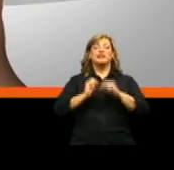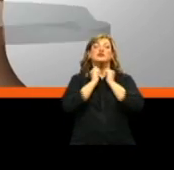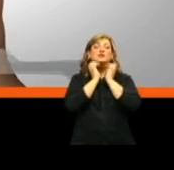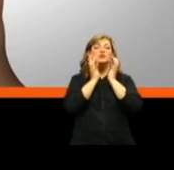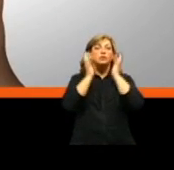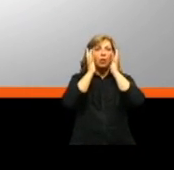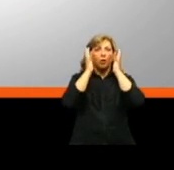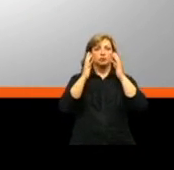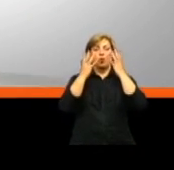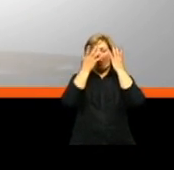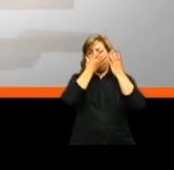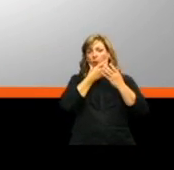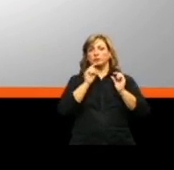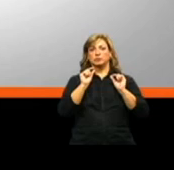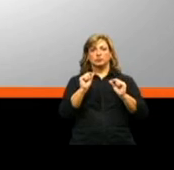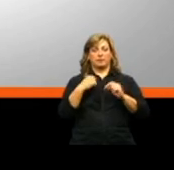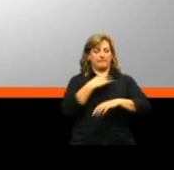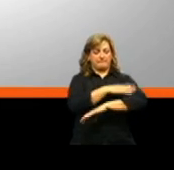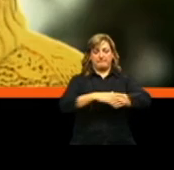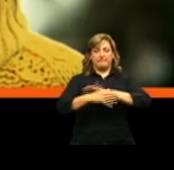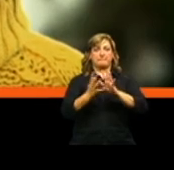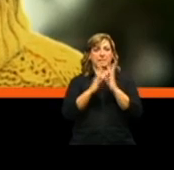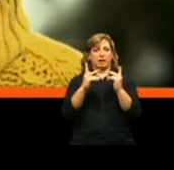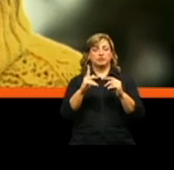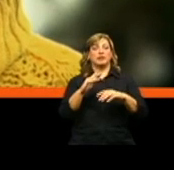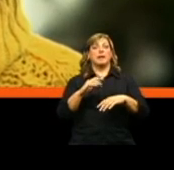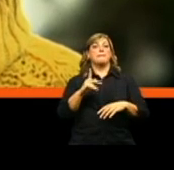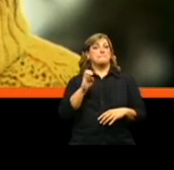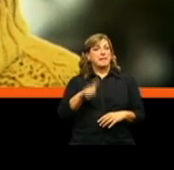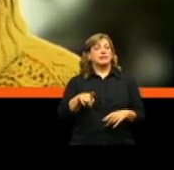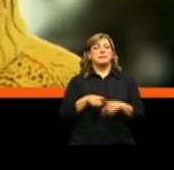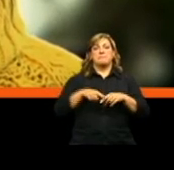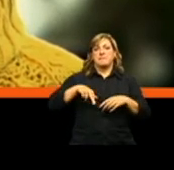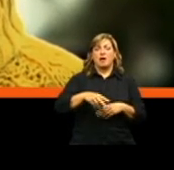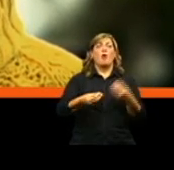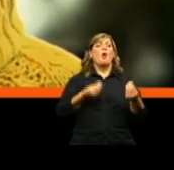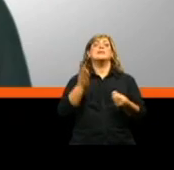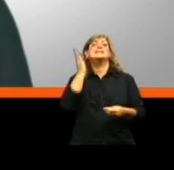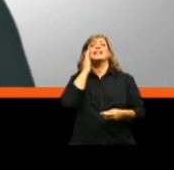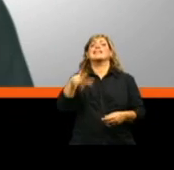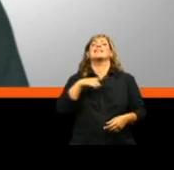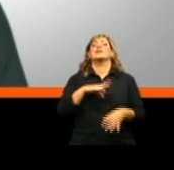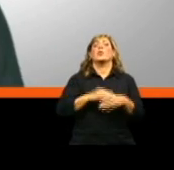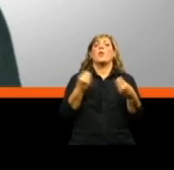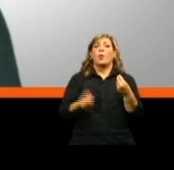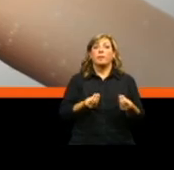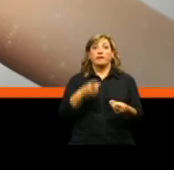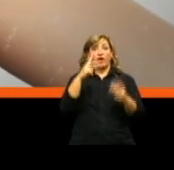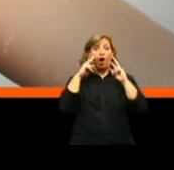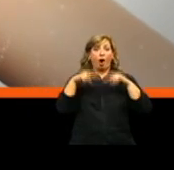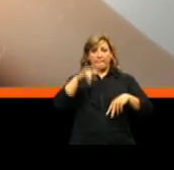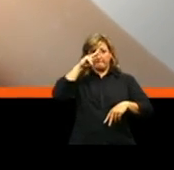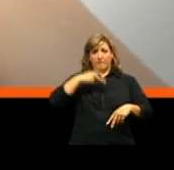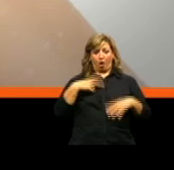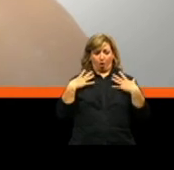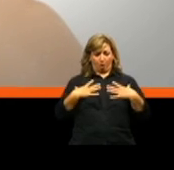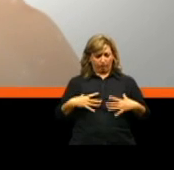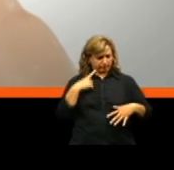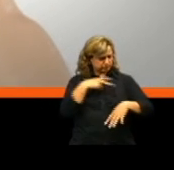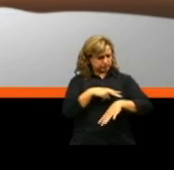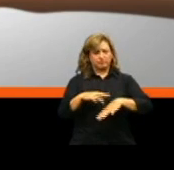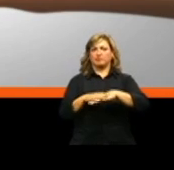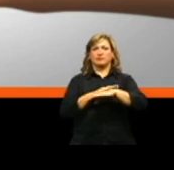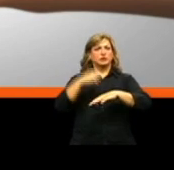nervos do rosto, braços, pernas e pés. Como a gente sabe que está com rancenise? Olha o seu corpo. Áreas que não